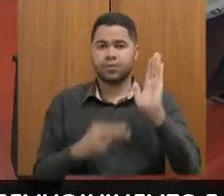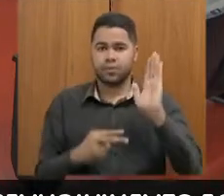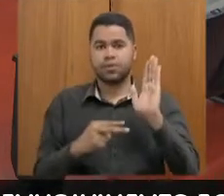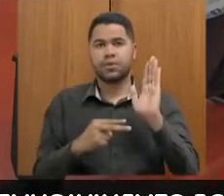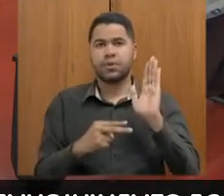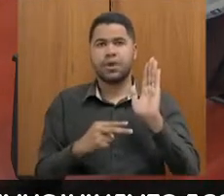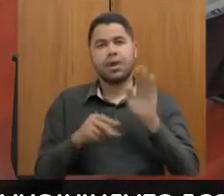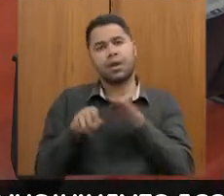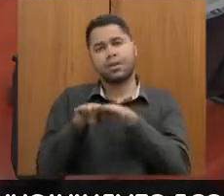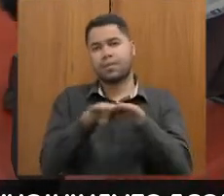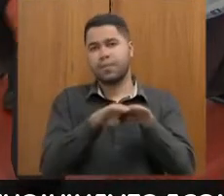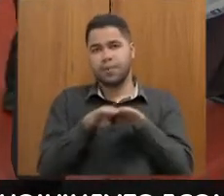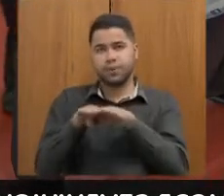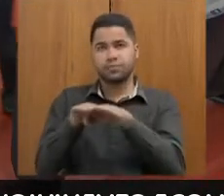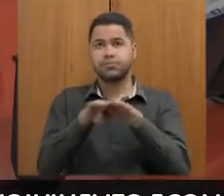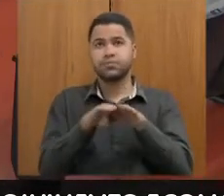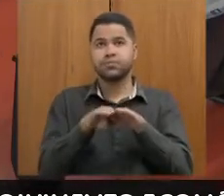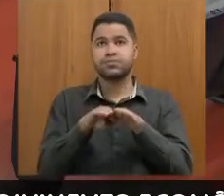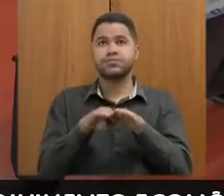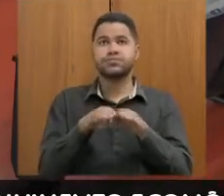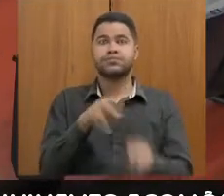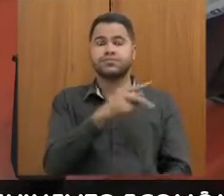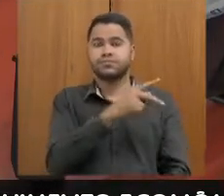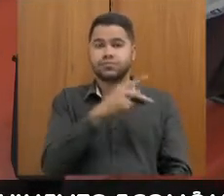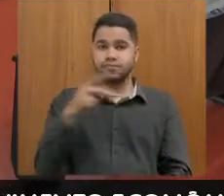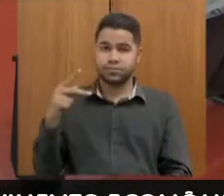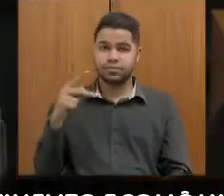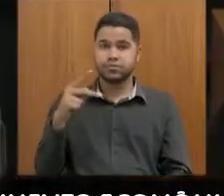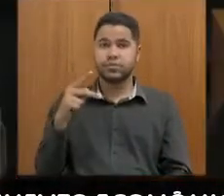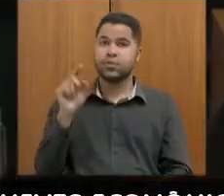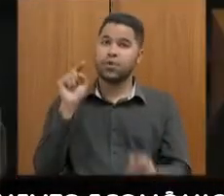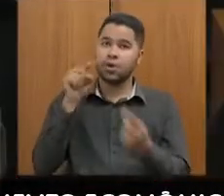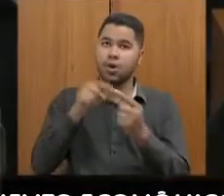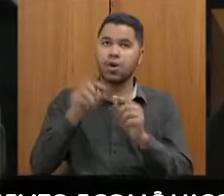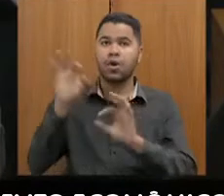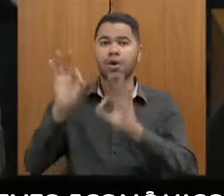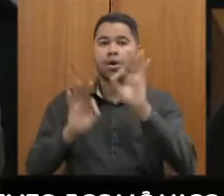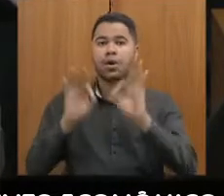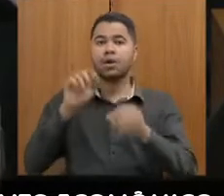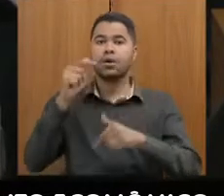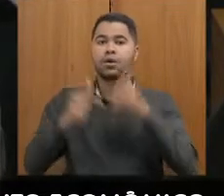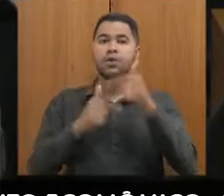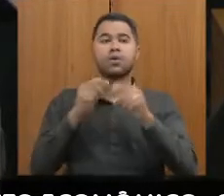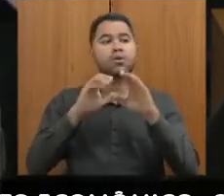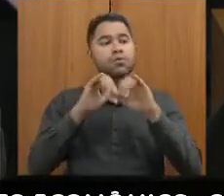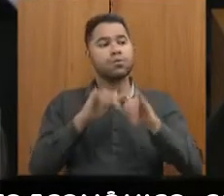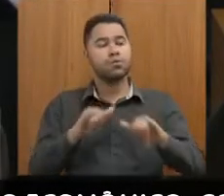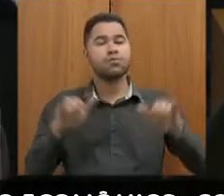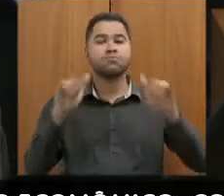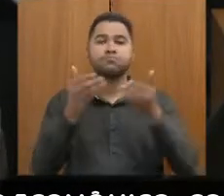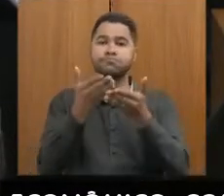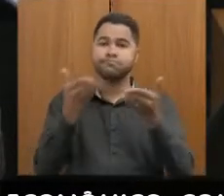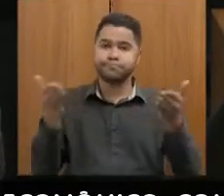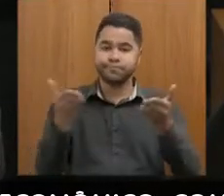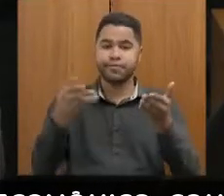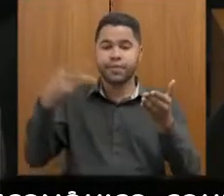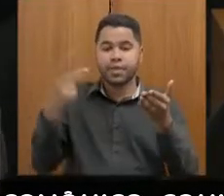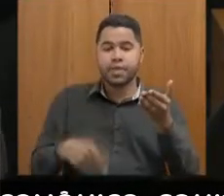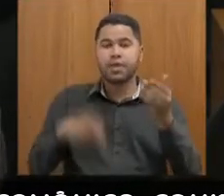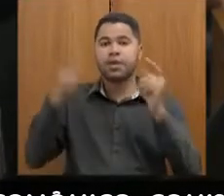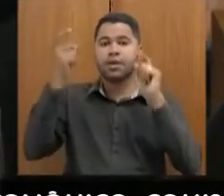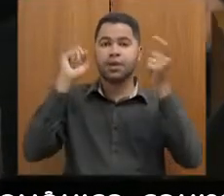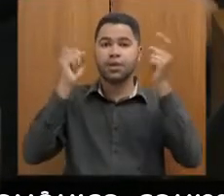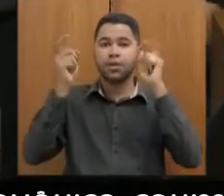é meio que padrão, a presidência, tendo em vista a organização dos trabalhos, comunica aos parlamentares e aos convidados que o ato desta reunião